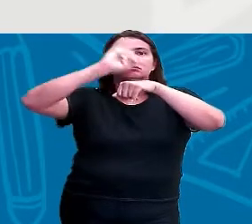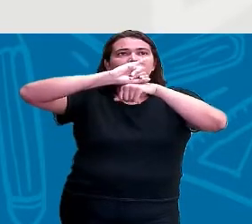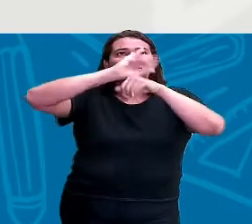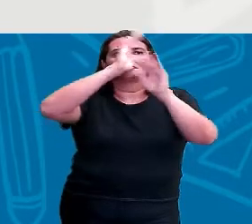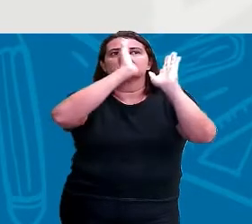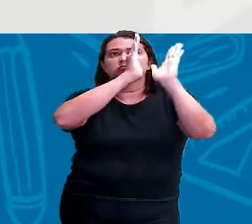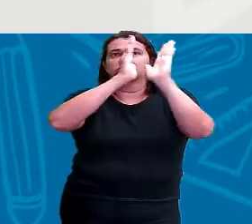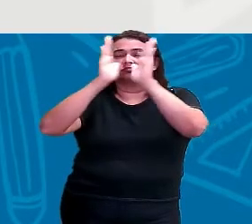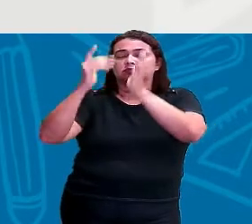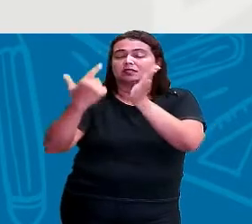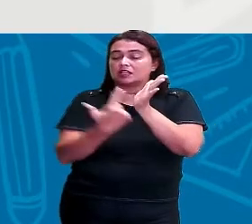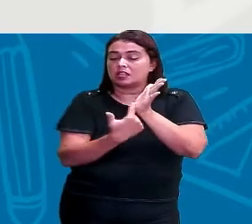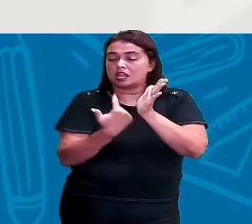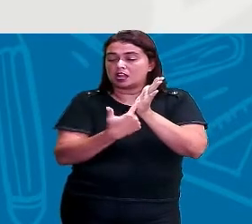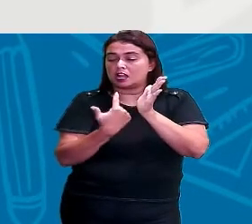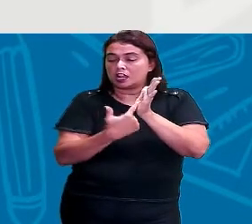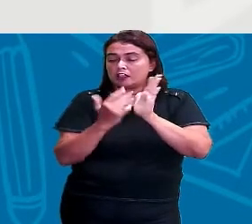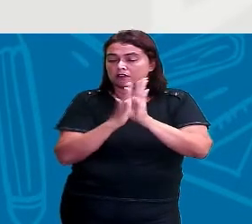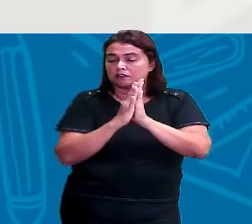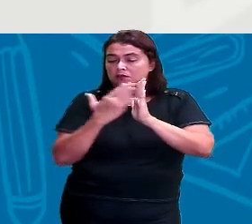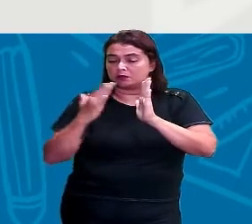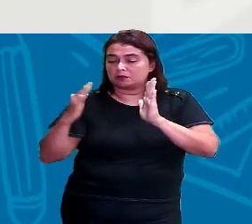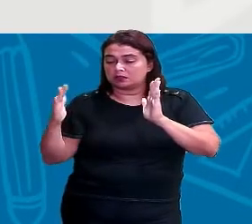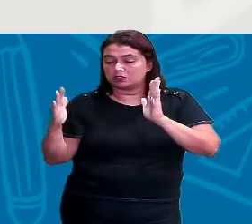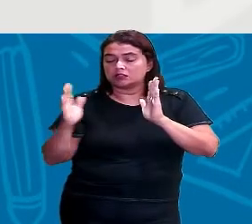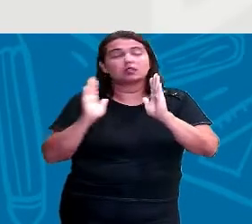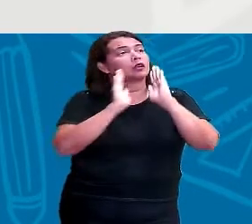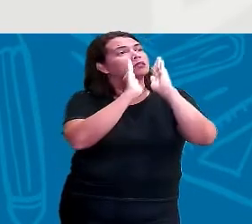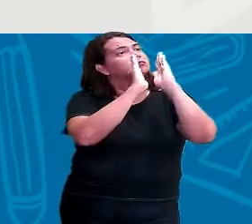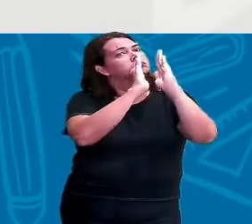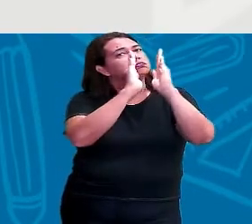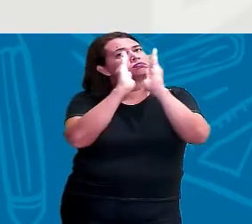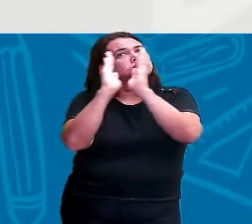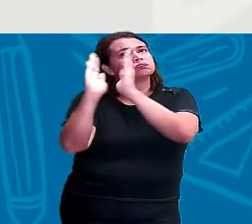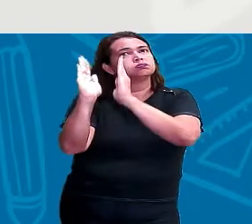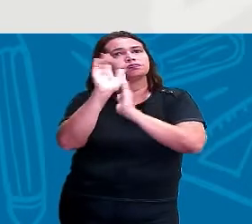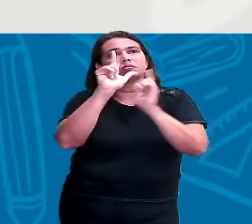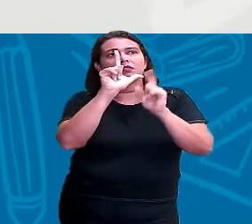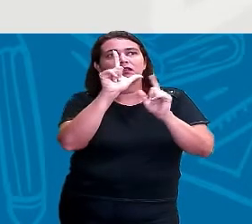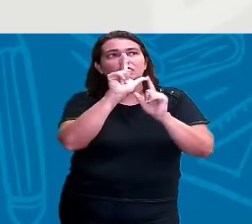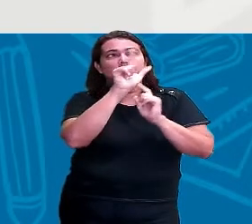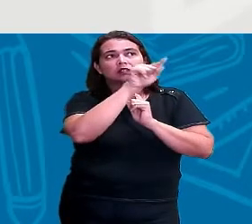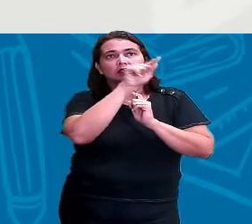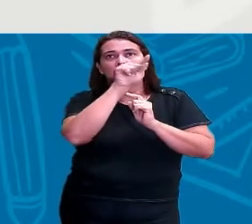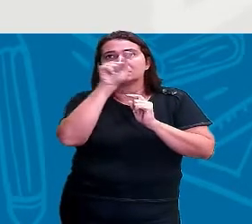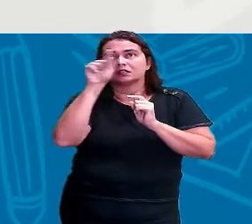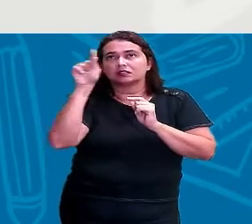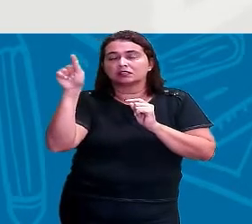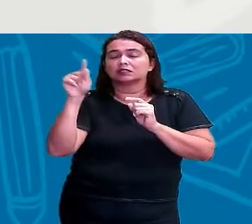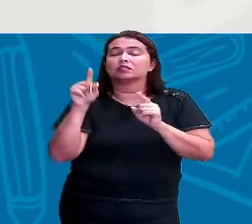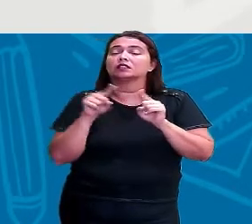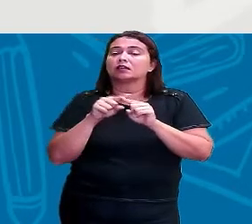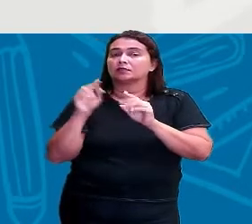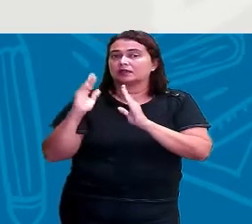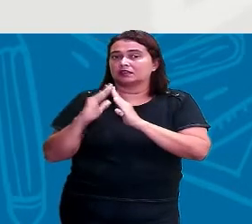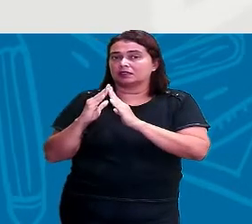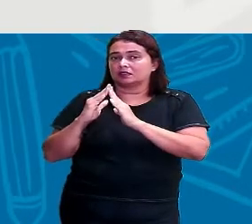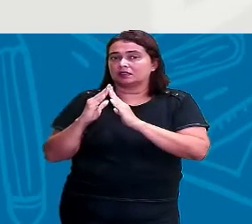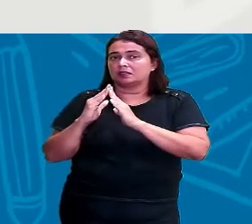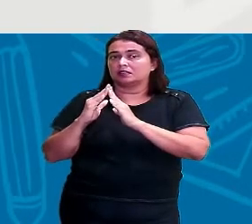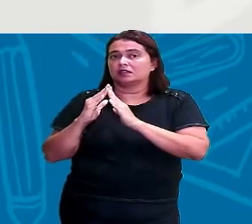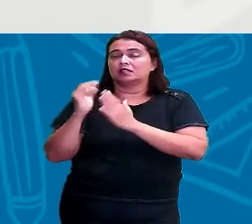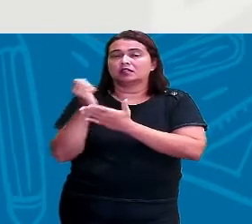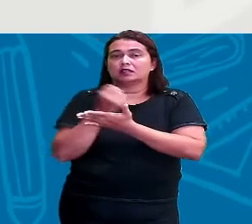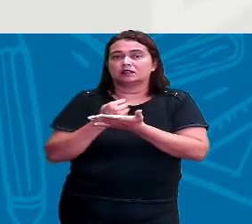livros também na biblioteca, serve para organização das farmácias, dos medicamentos, porque são